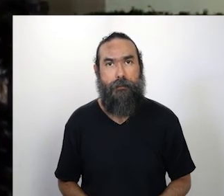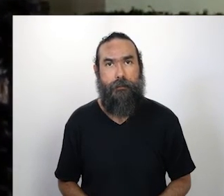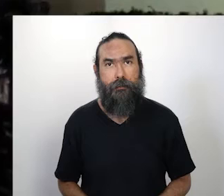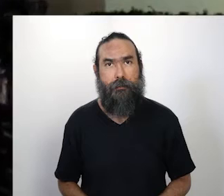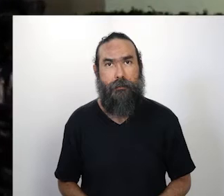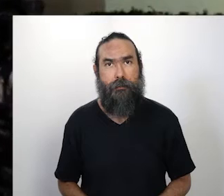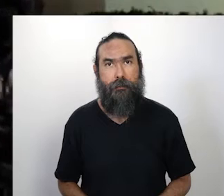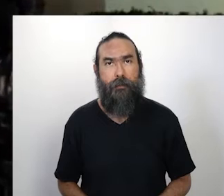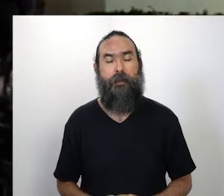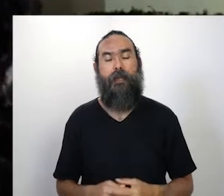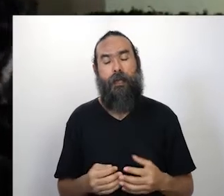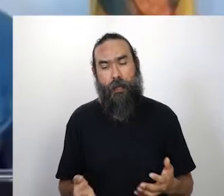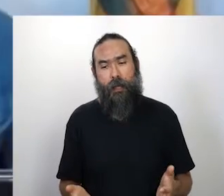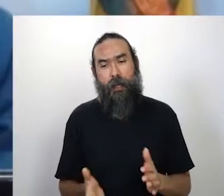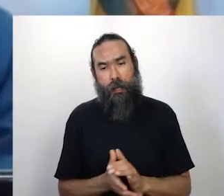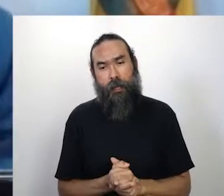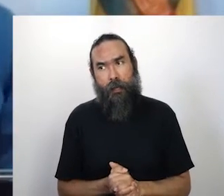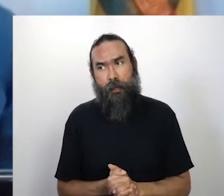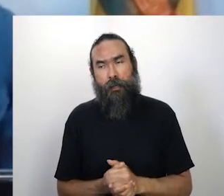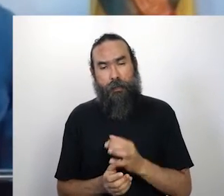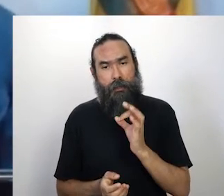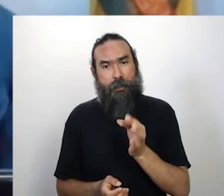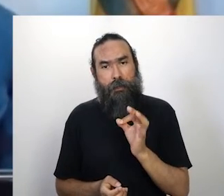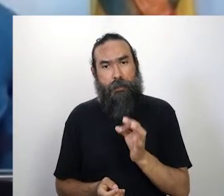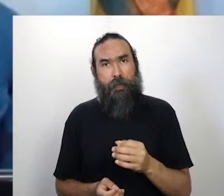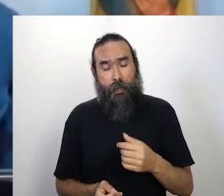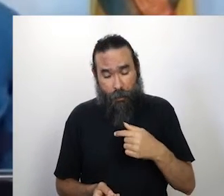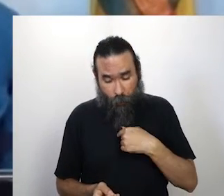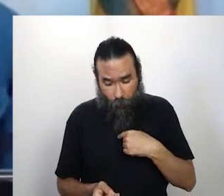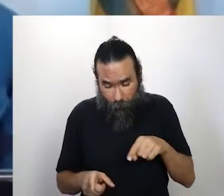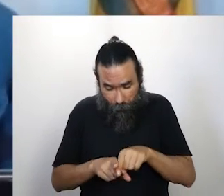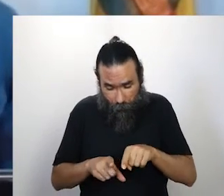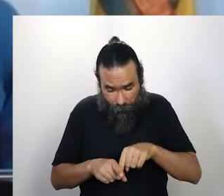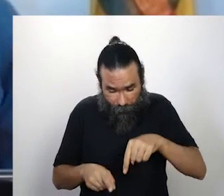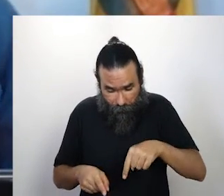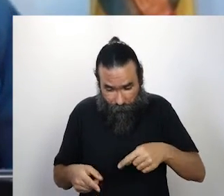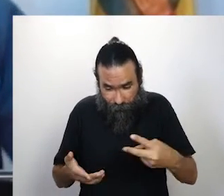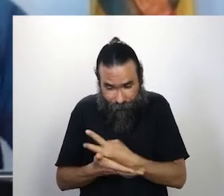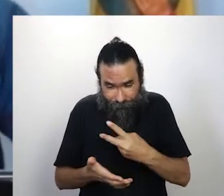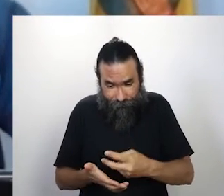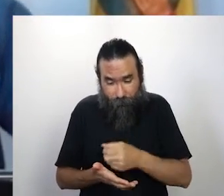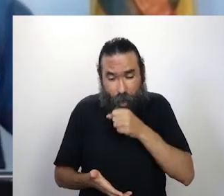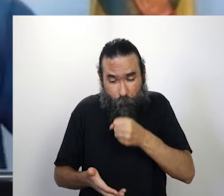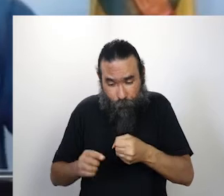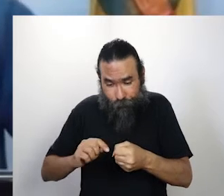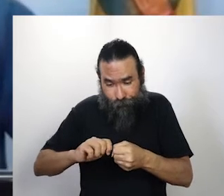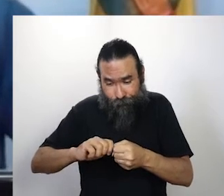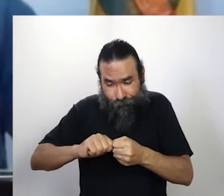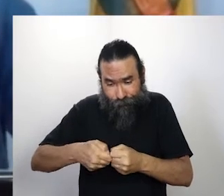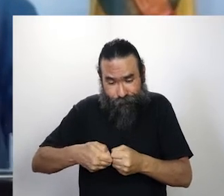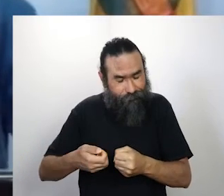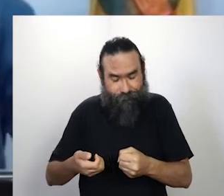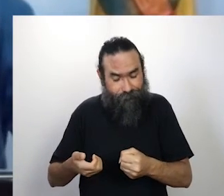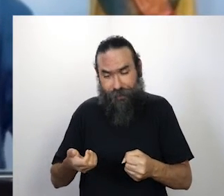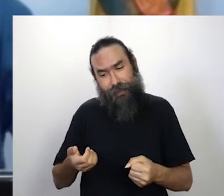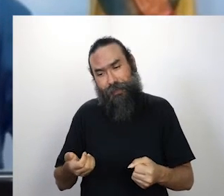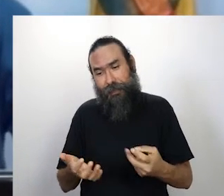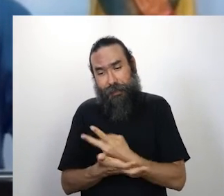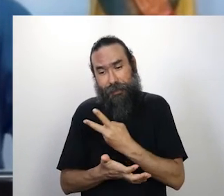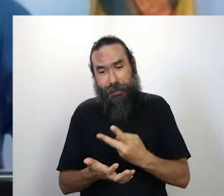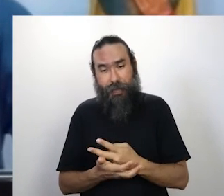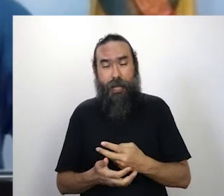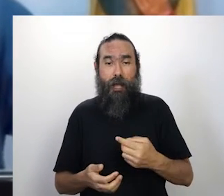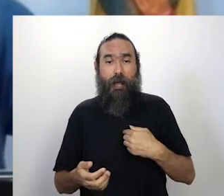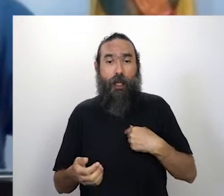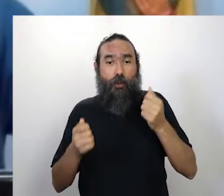Olha aqui também, o Mobral também, tem que abrir o áudio, senão não vai, ainda bem que tem um técnico aqui, um engenheiro que está no